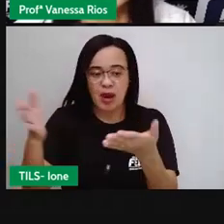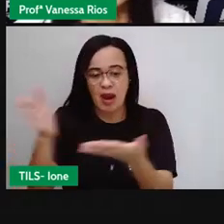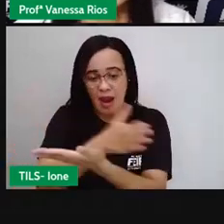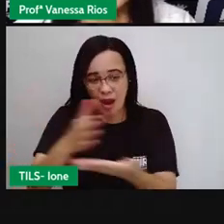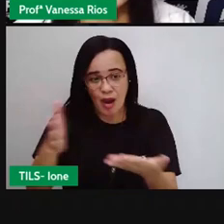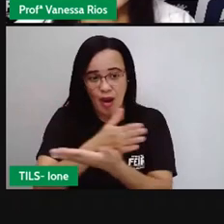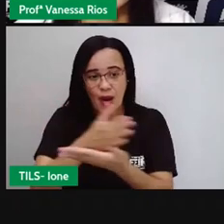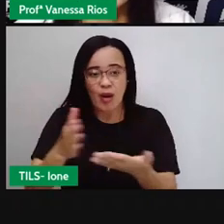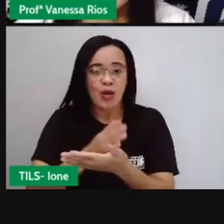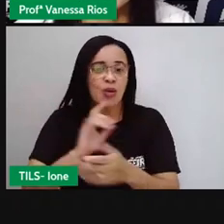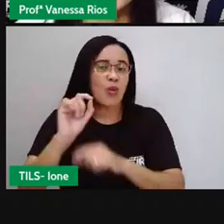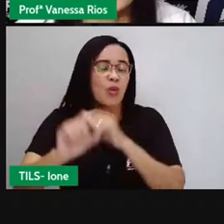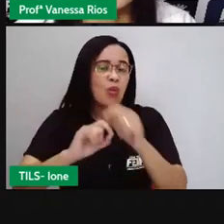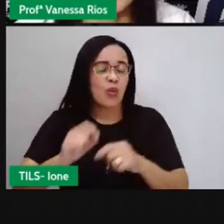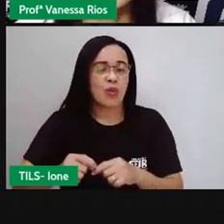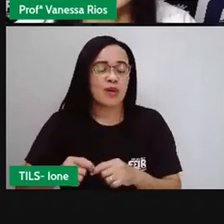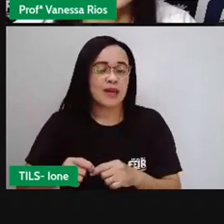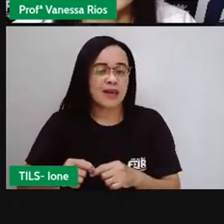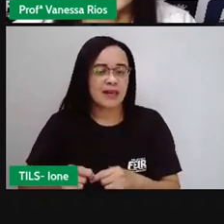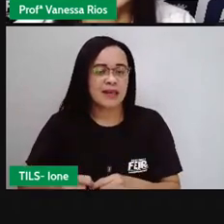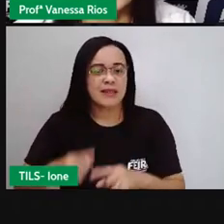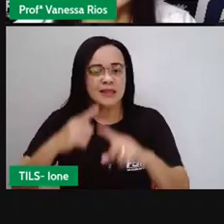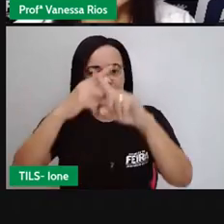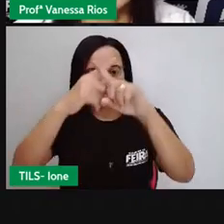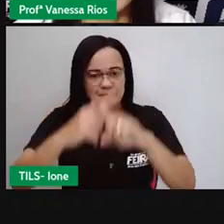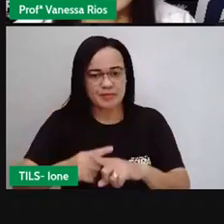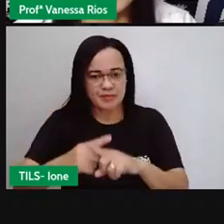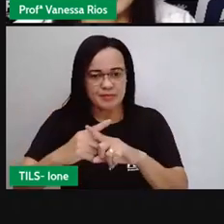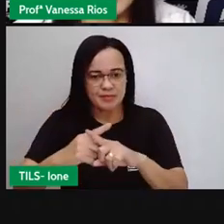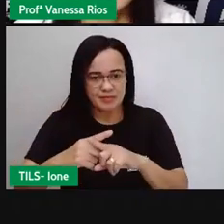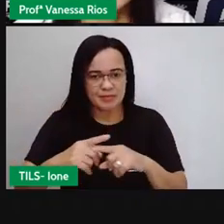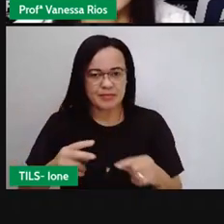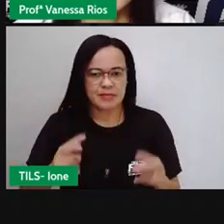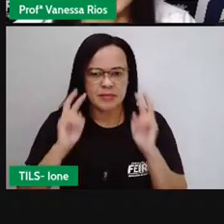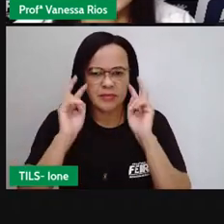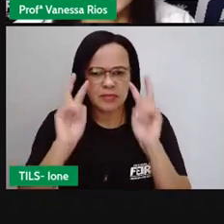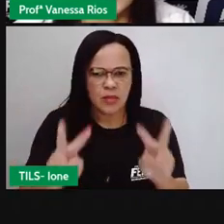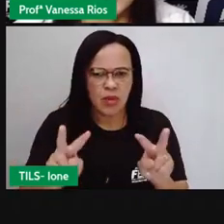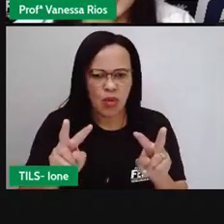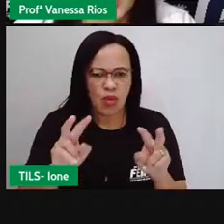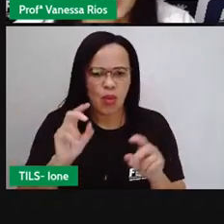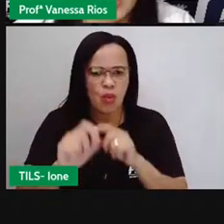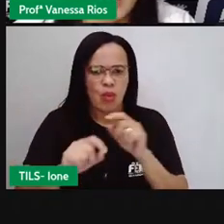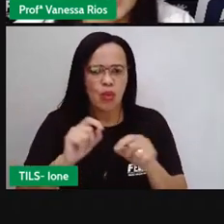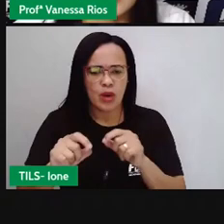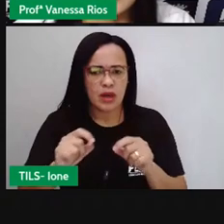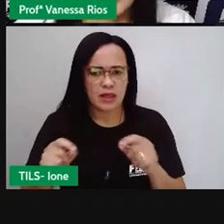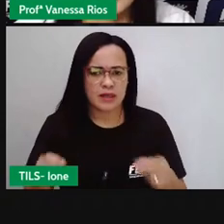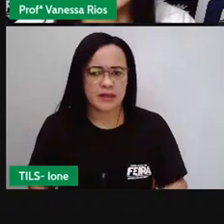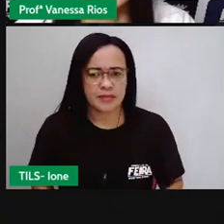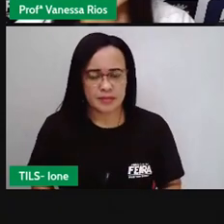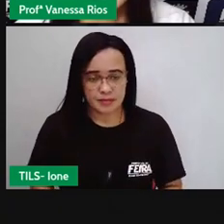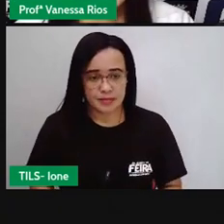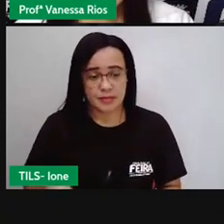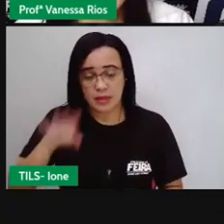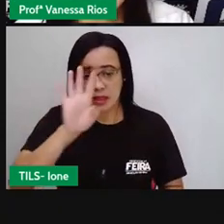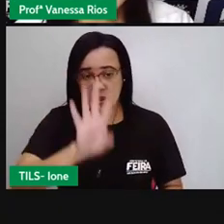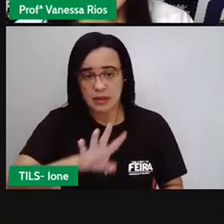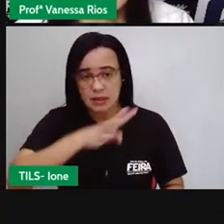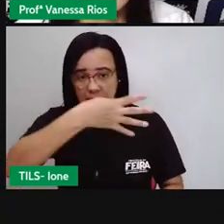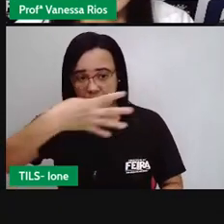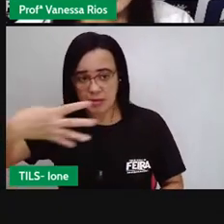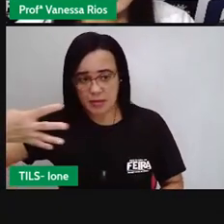a gente resolver. Então, vamos observar. Observando a tabela, interprete os problemas e resolva as